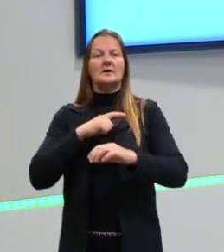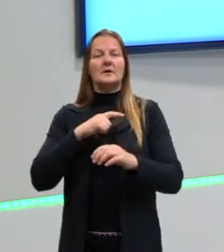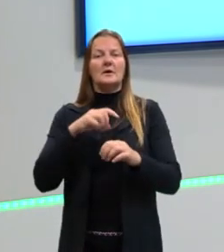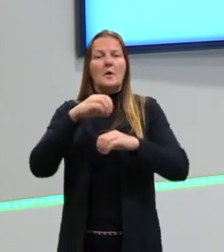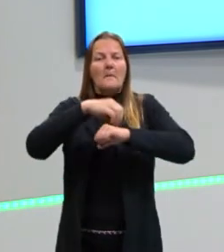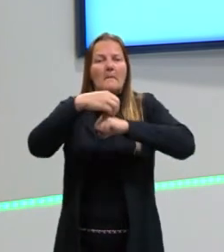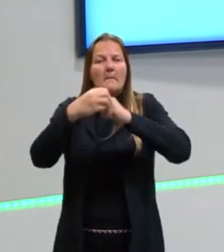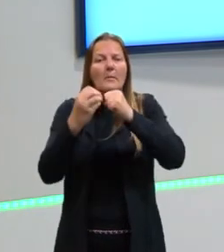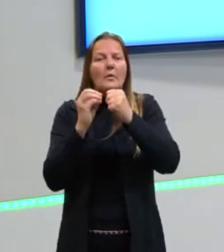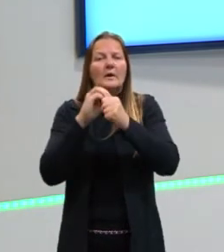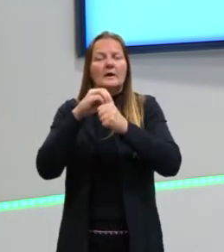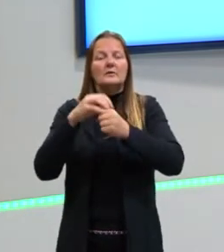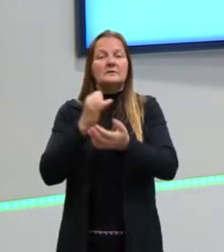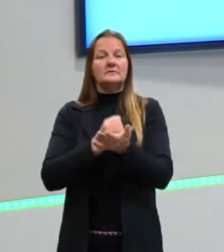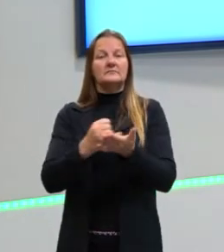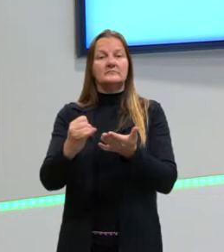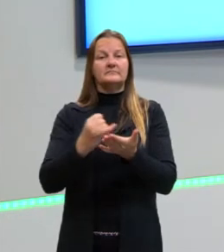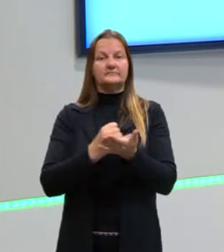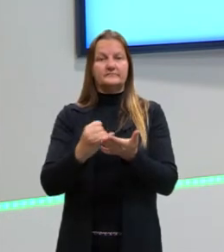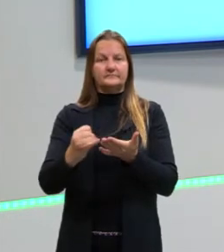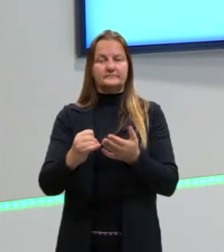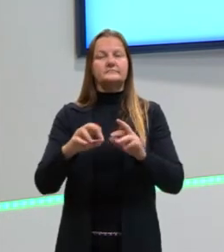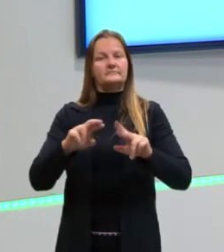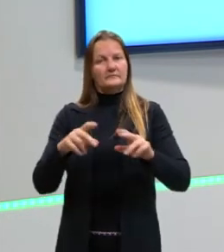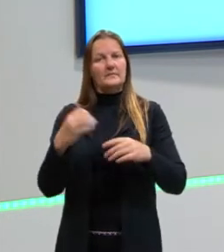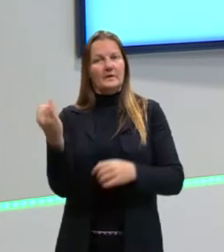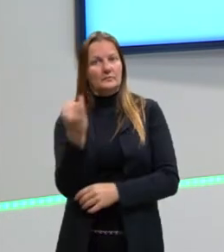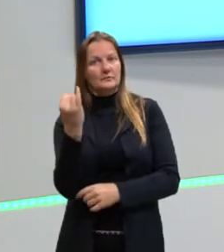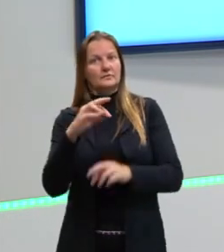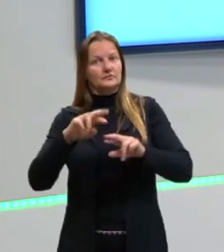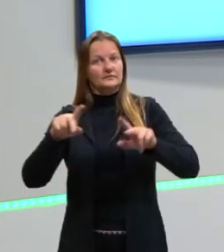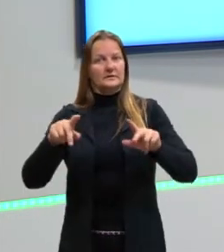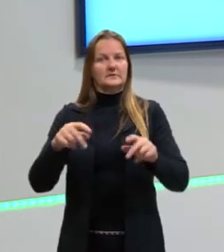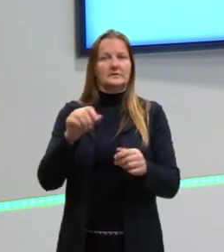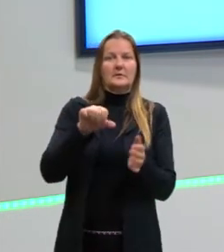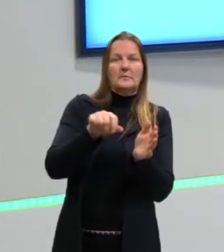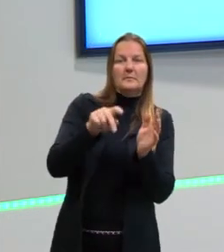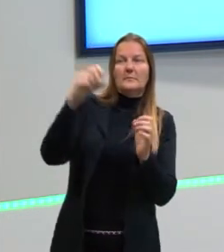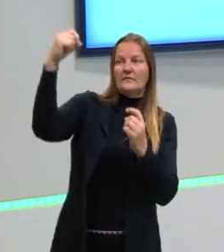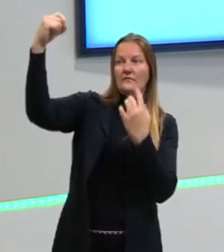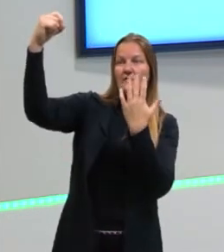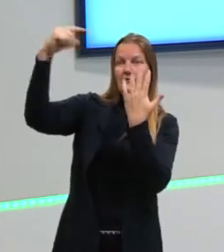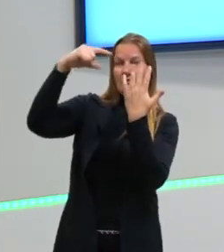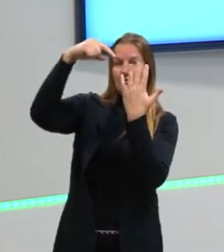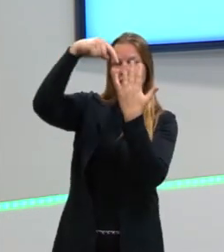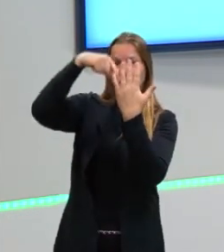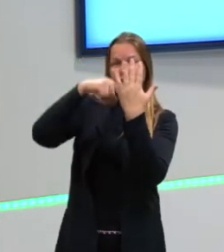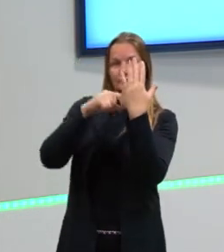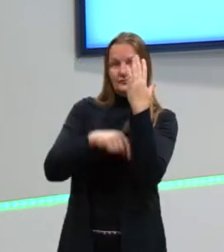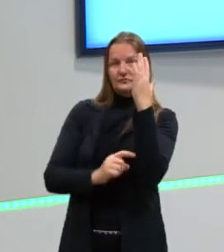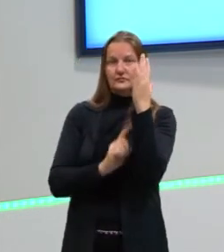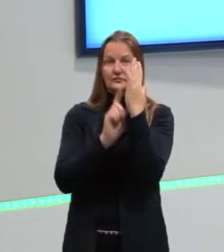moléculas inorgânicas. Então, essa é a principal diferença da fotossíntese e da quimiosíntese.